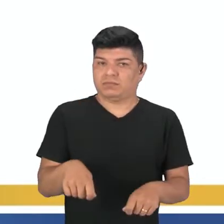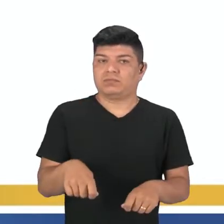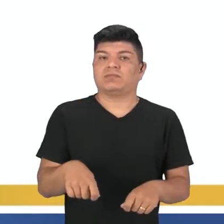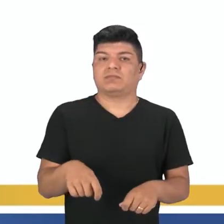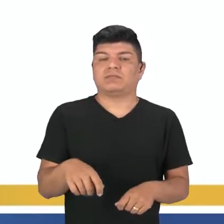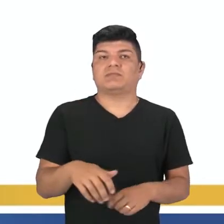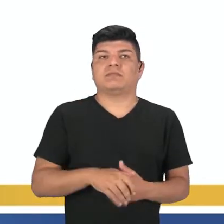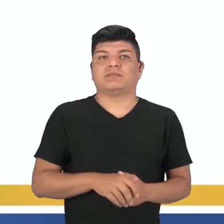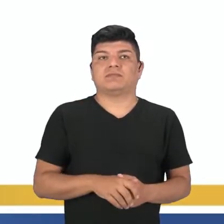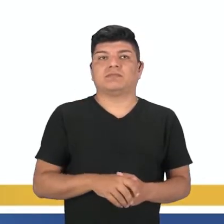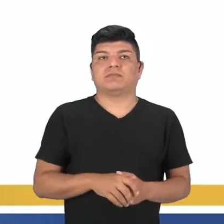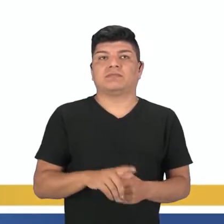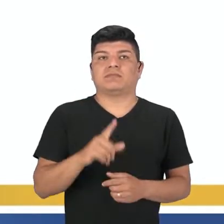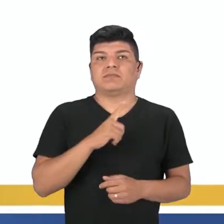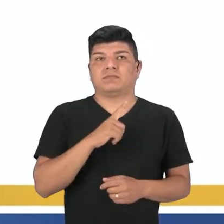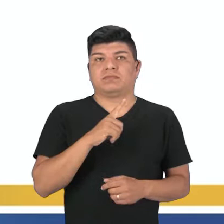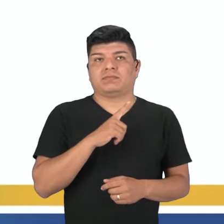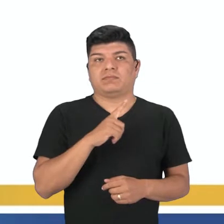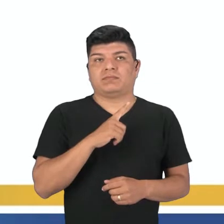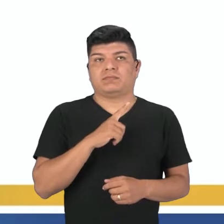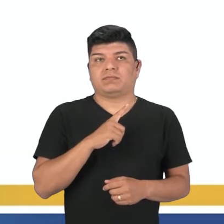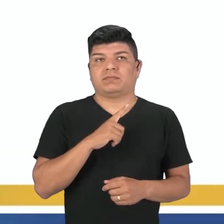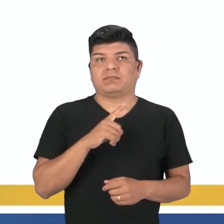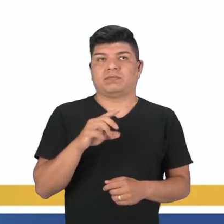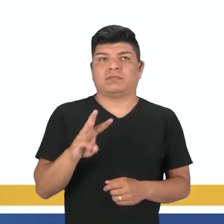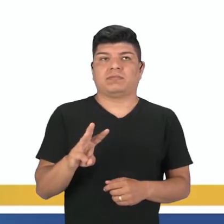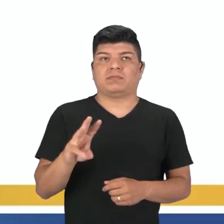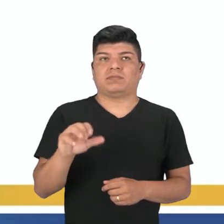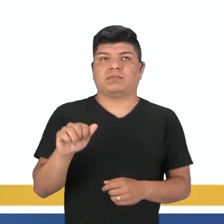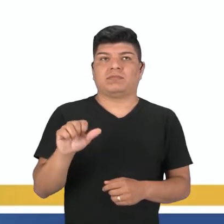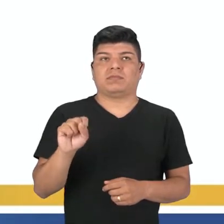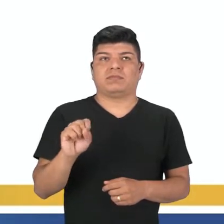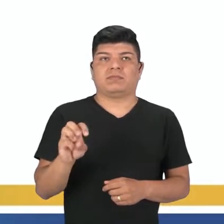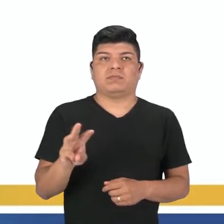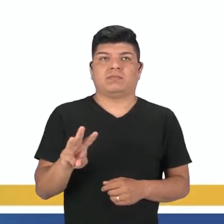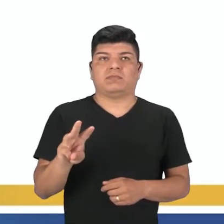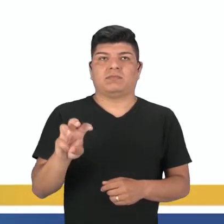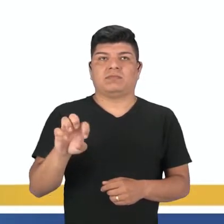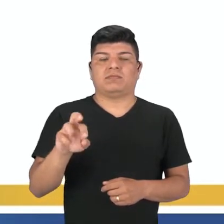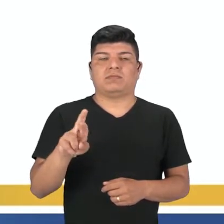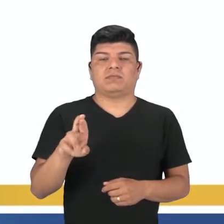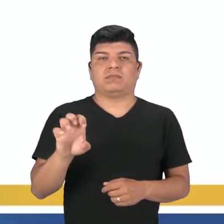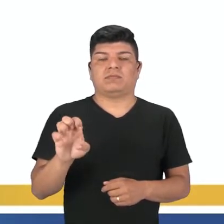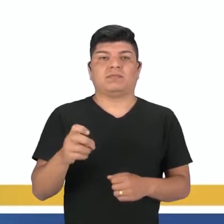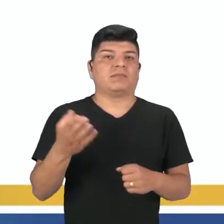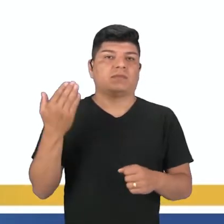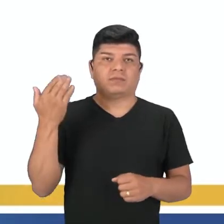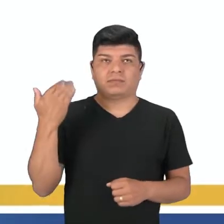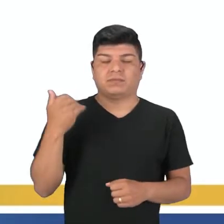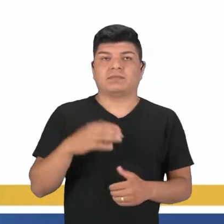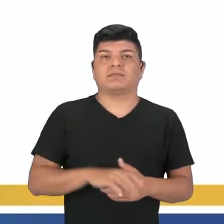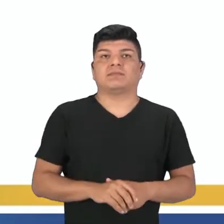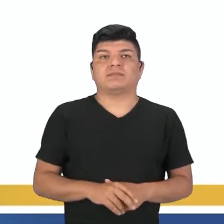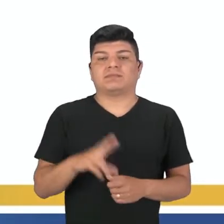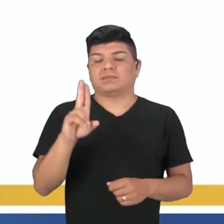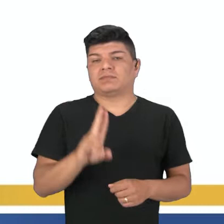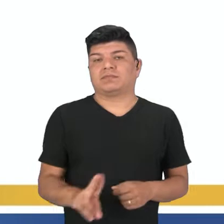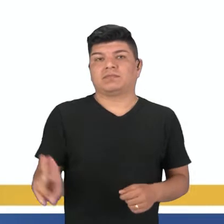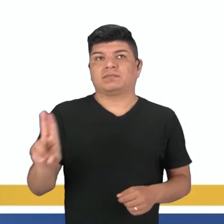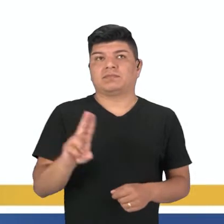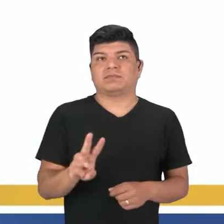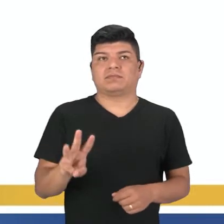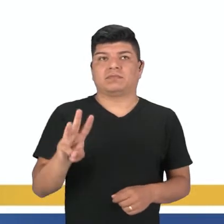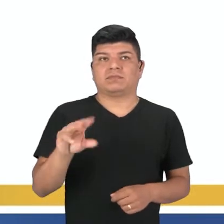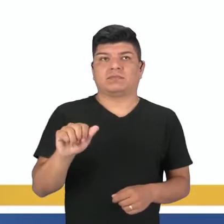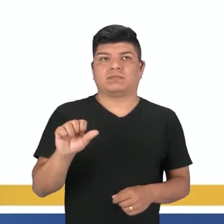conjugações, né? A gente tem aí a conjugação was e were, que é o passado do be. A gente usa o was